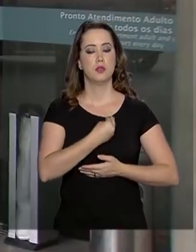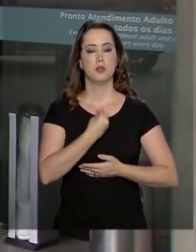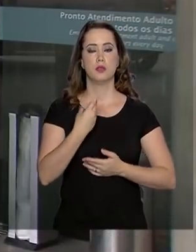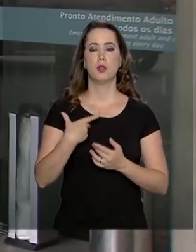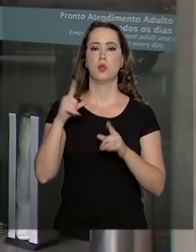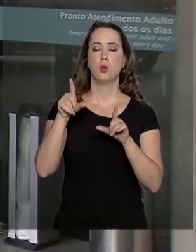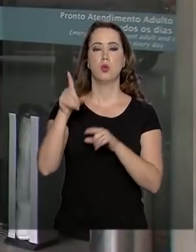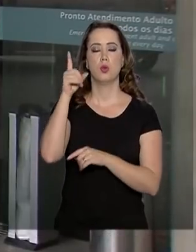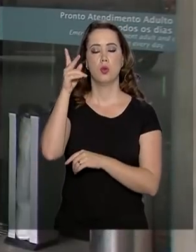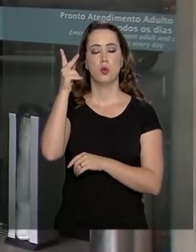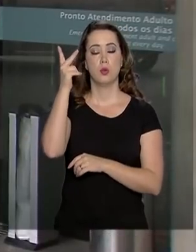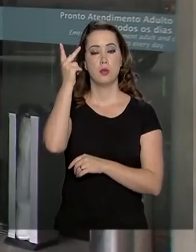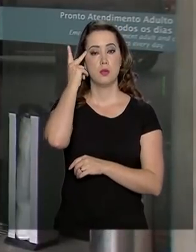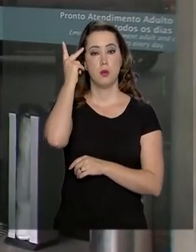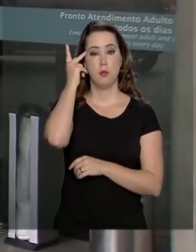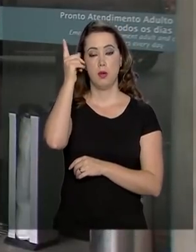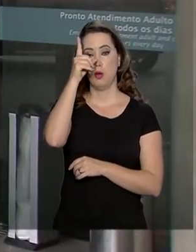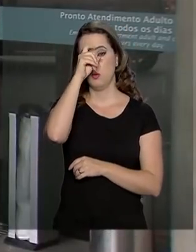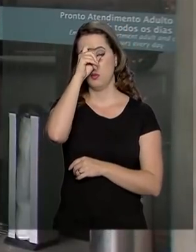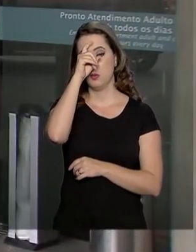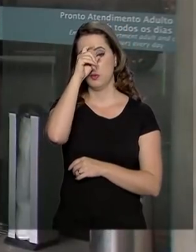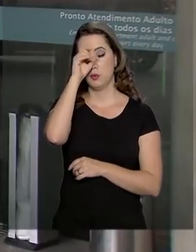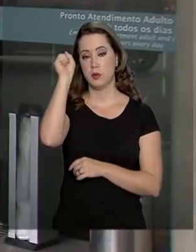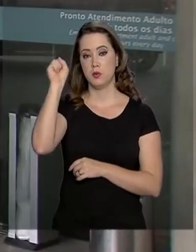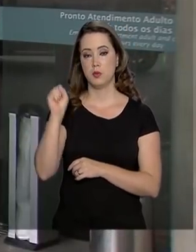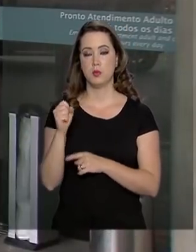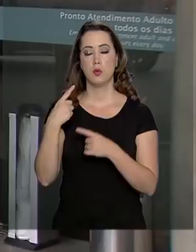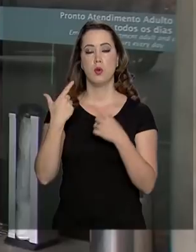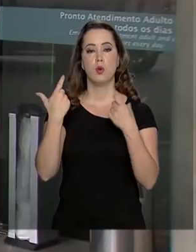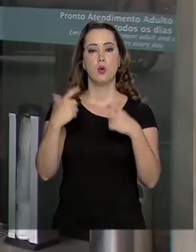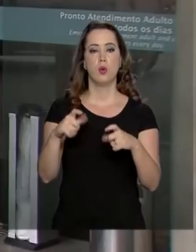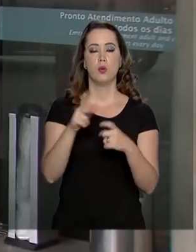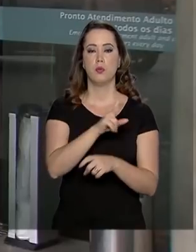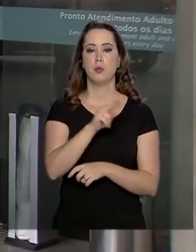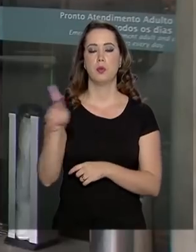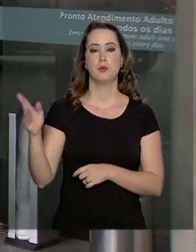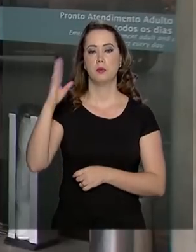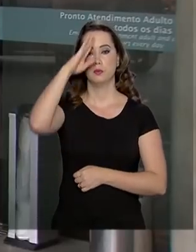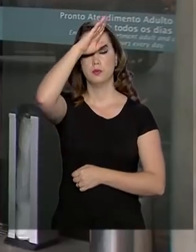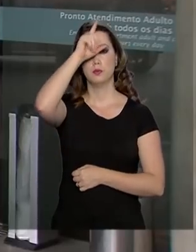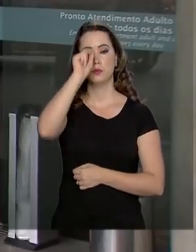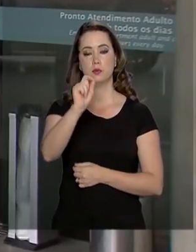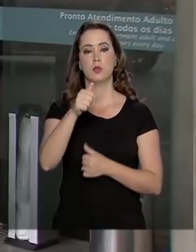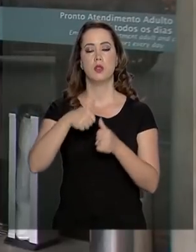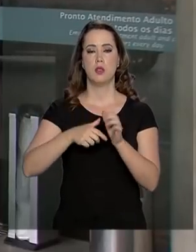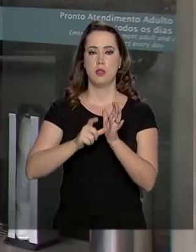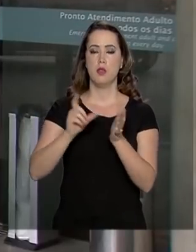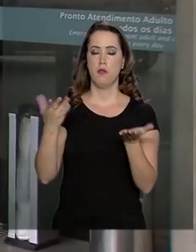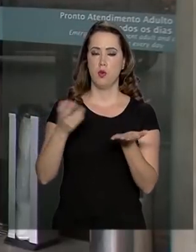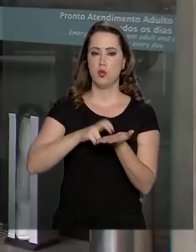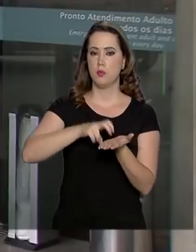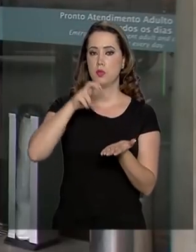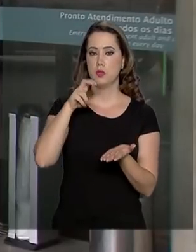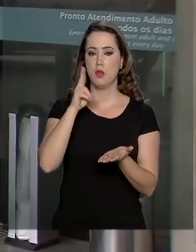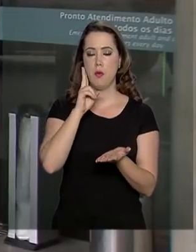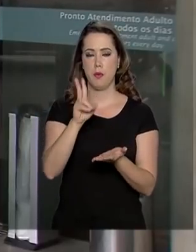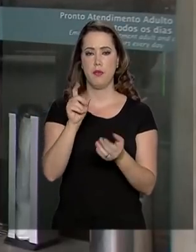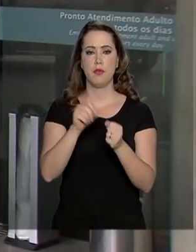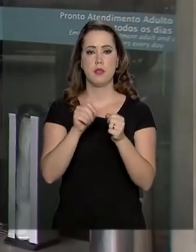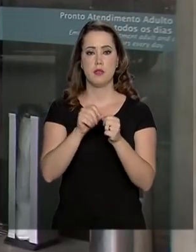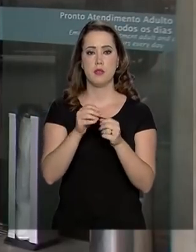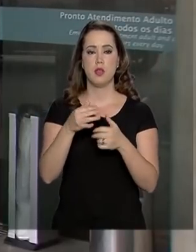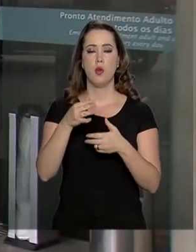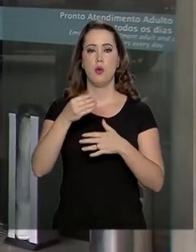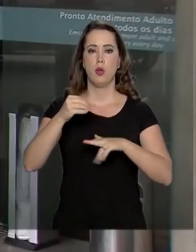Hospital Israelita Albert Einstein, na zona sul da capital paulista, onde o presidente Jair Bolsonaro esteve na manhã de hoje para realizar